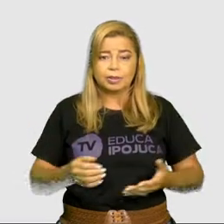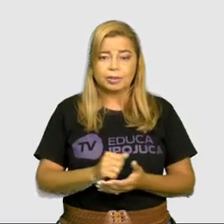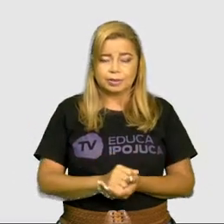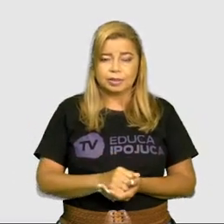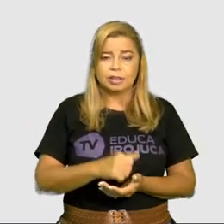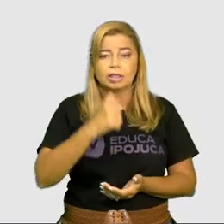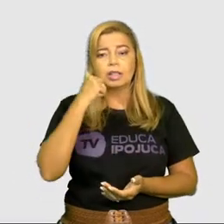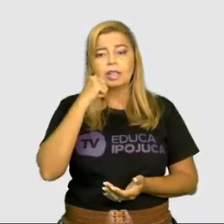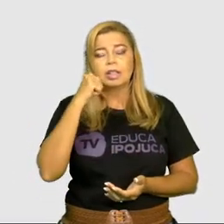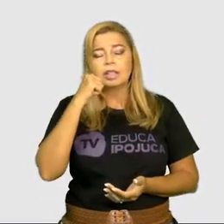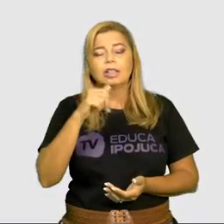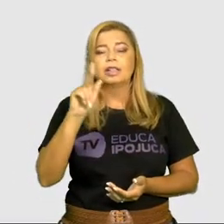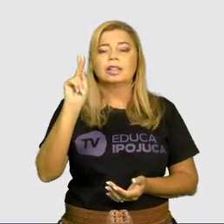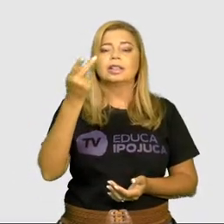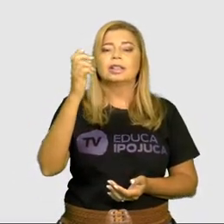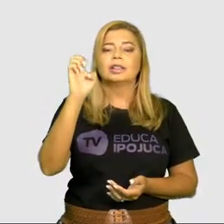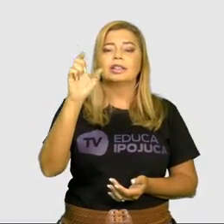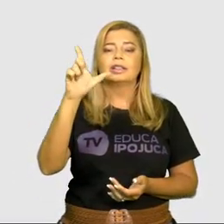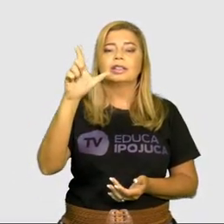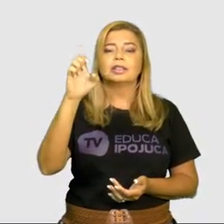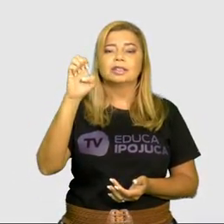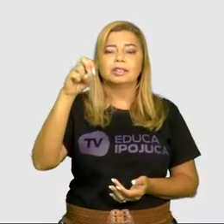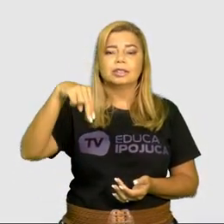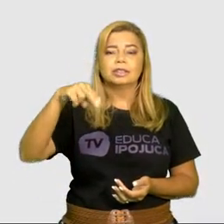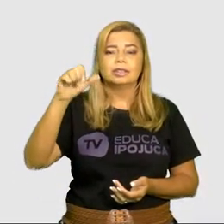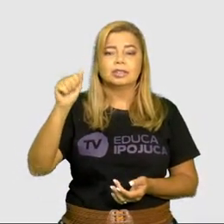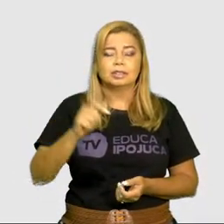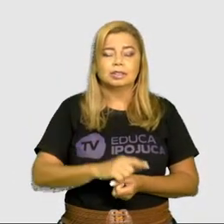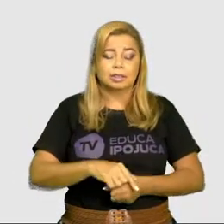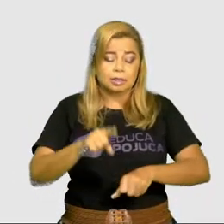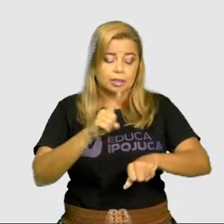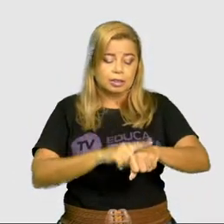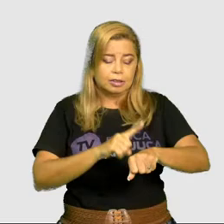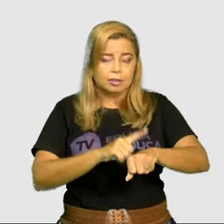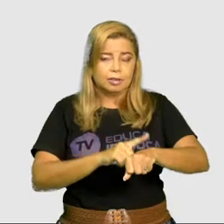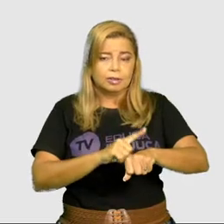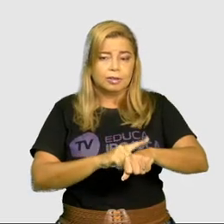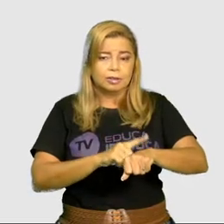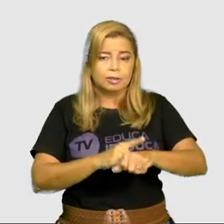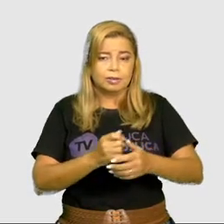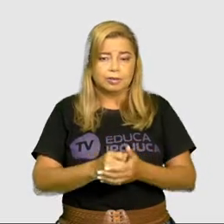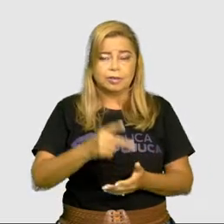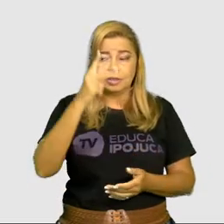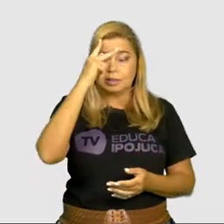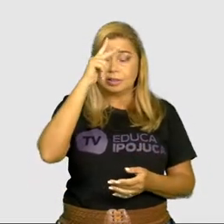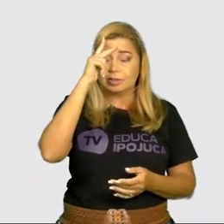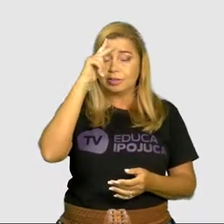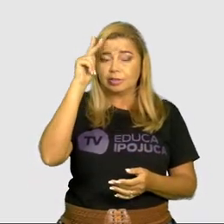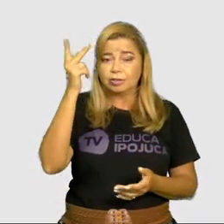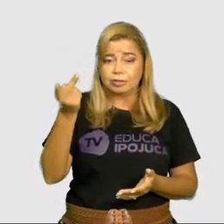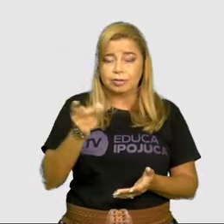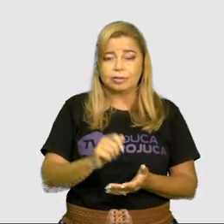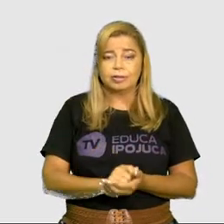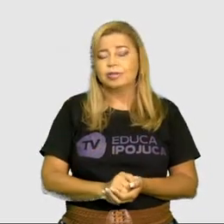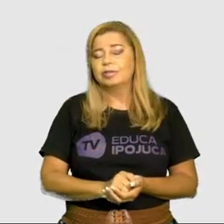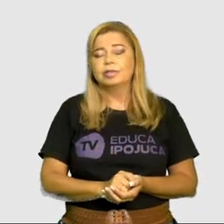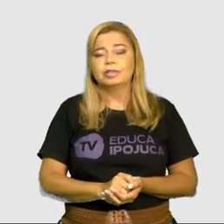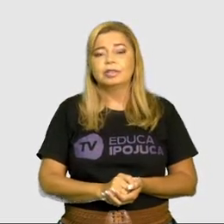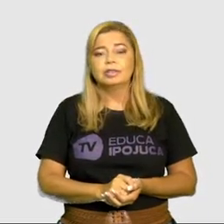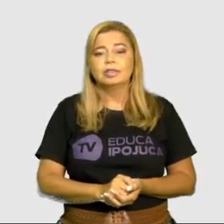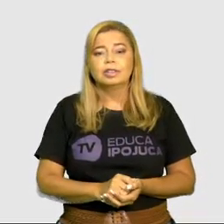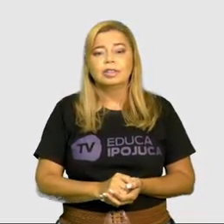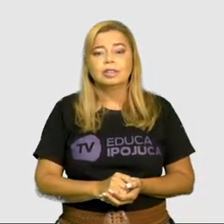hora, no horário e na história do Horácio, que espera construir